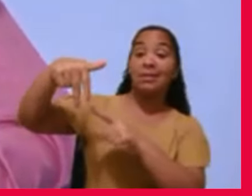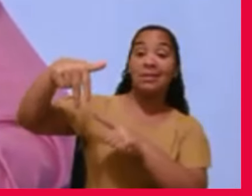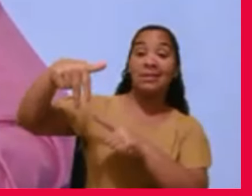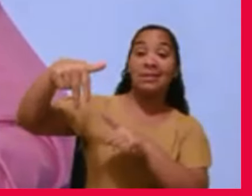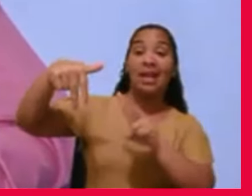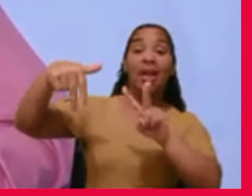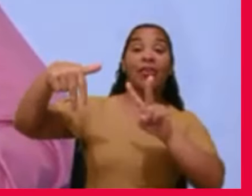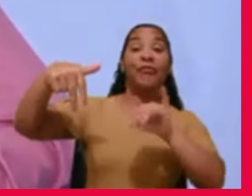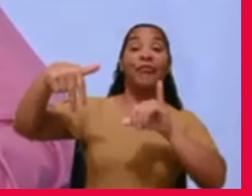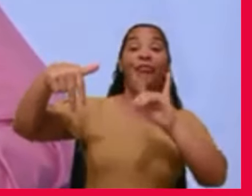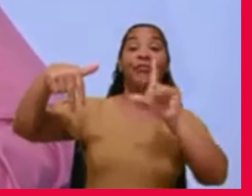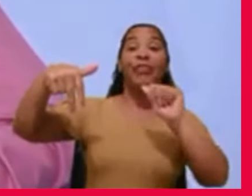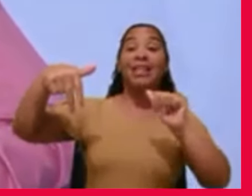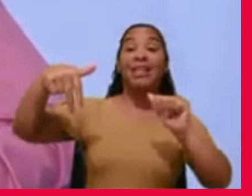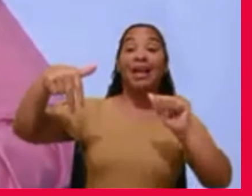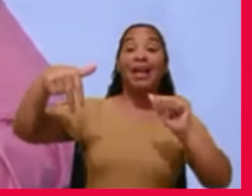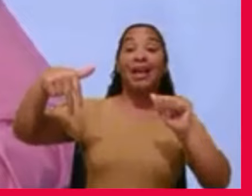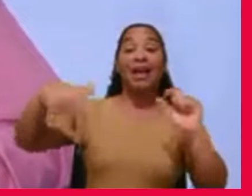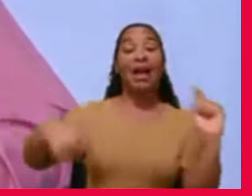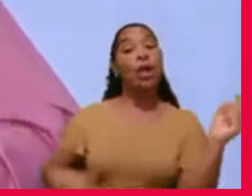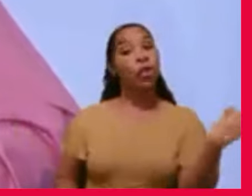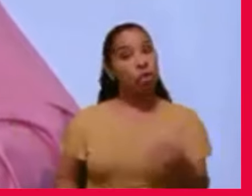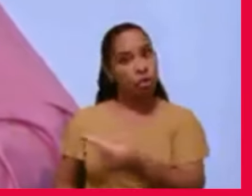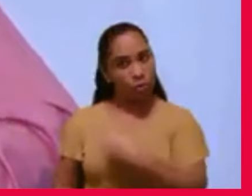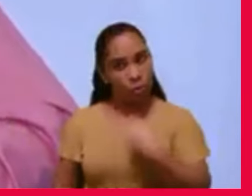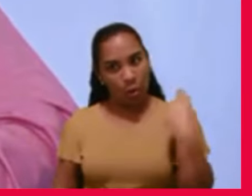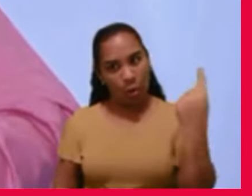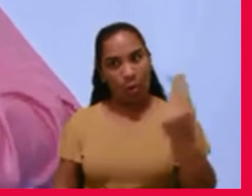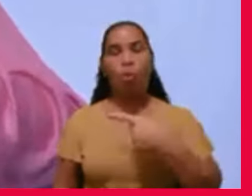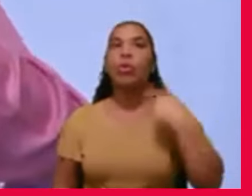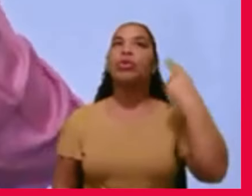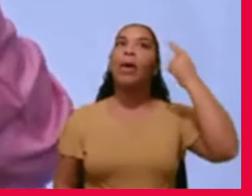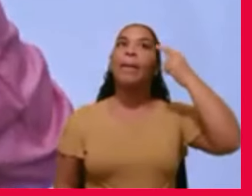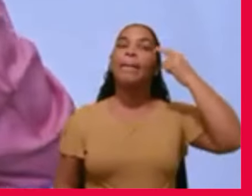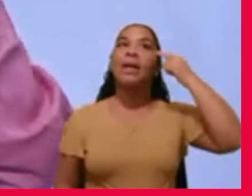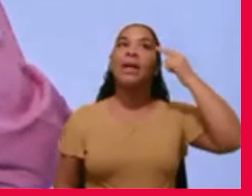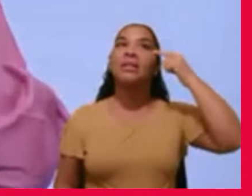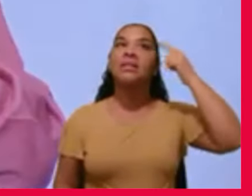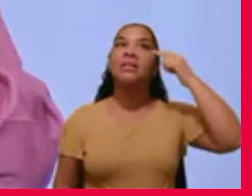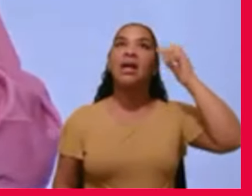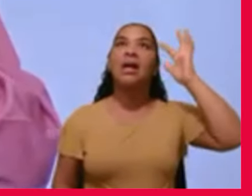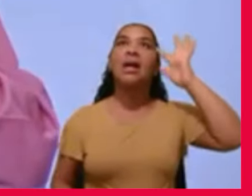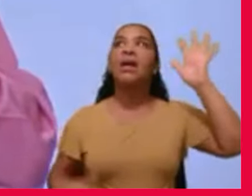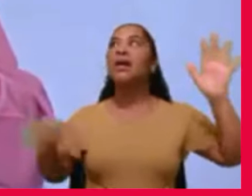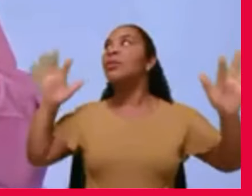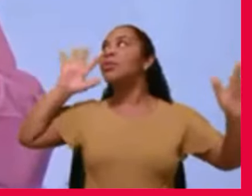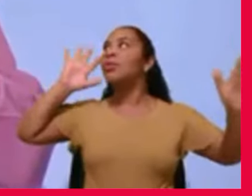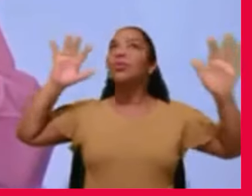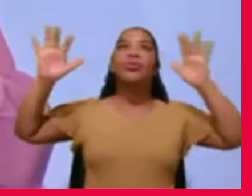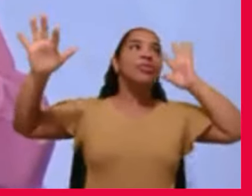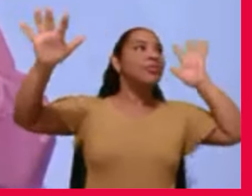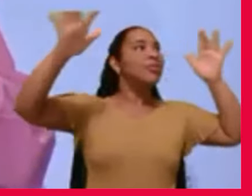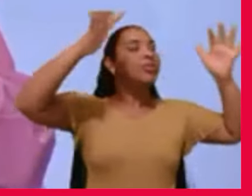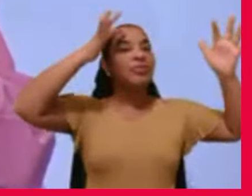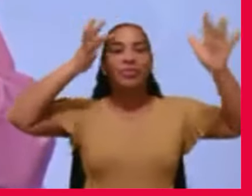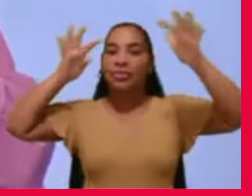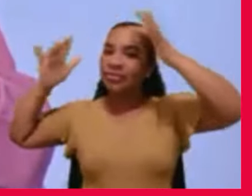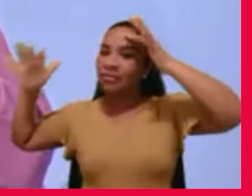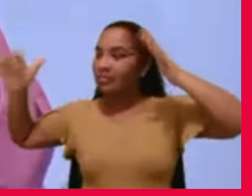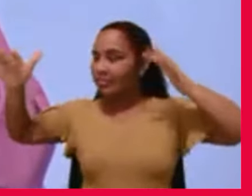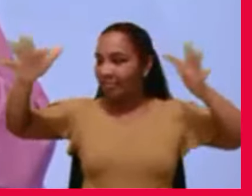Nós aqui estamos pensando, enviando a mensagem pelo ar, pelas ondas hertz,